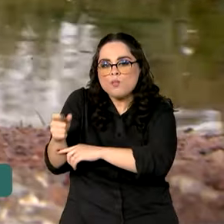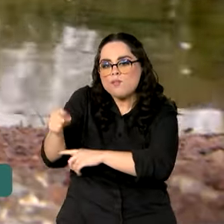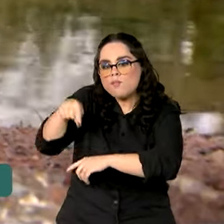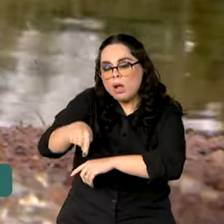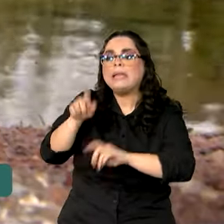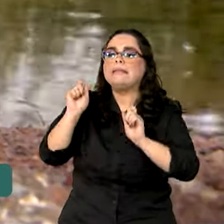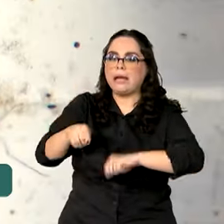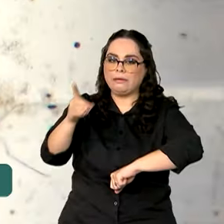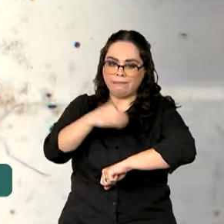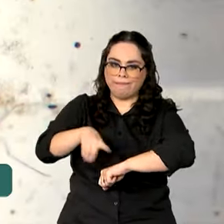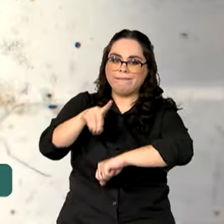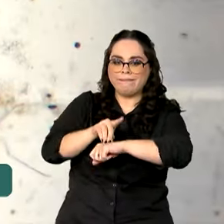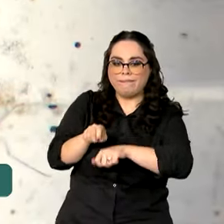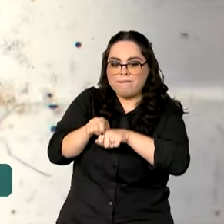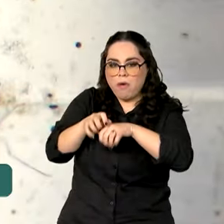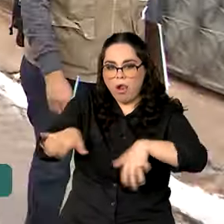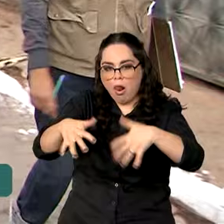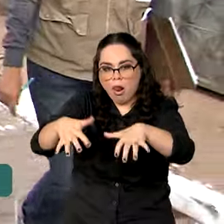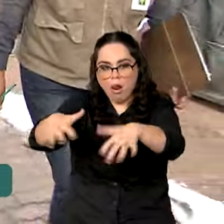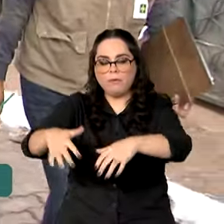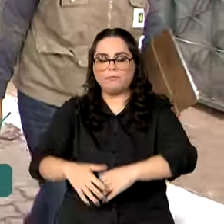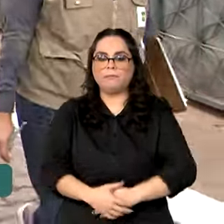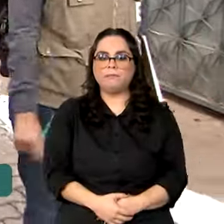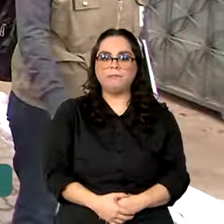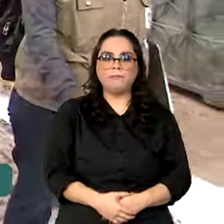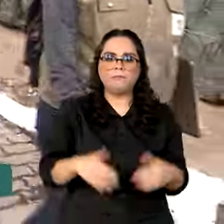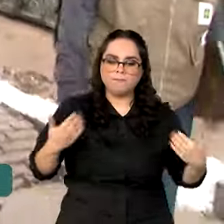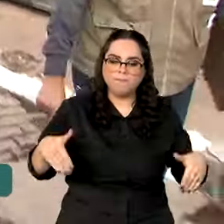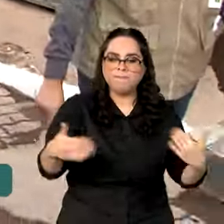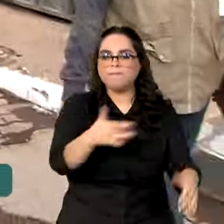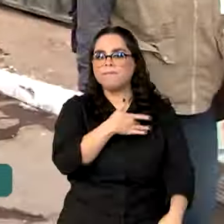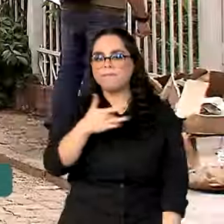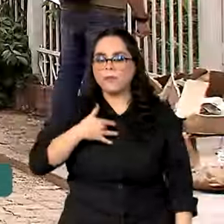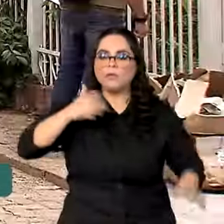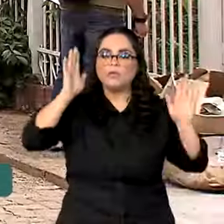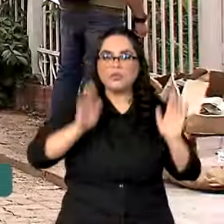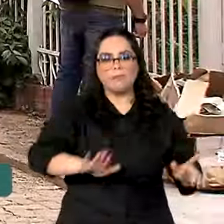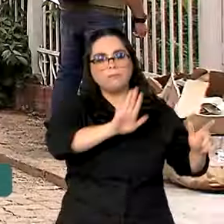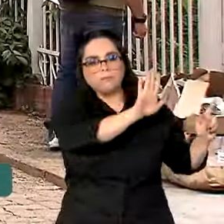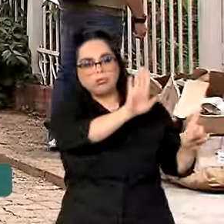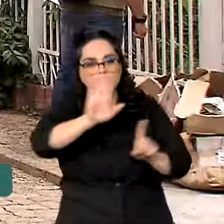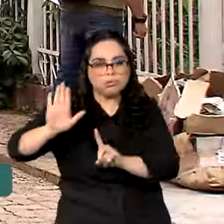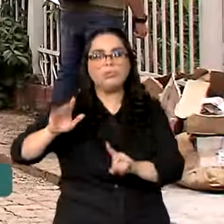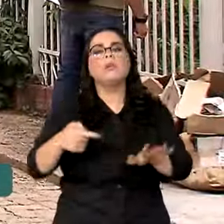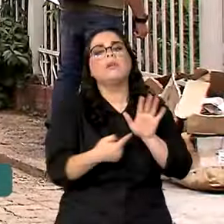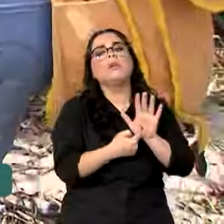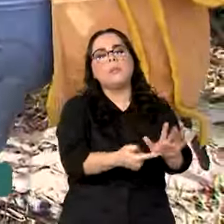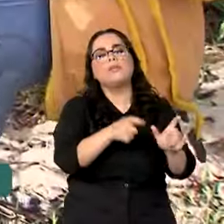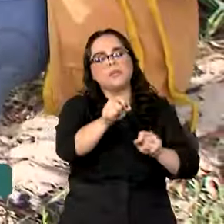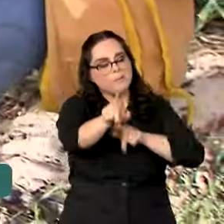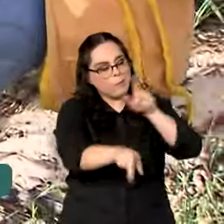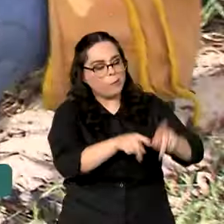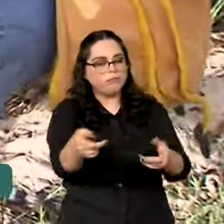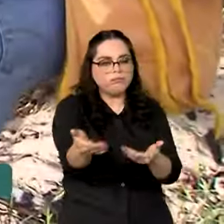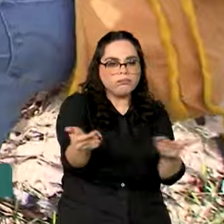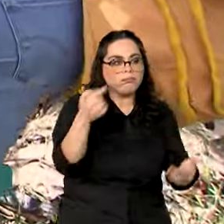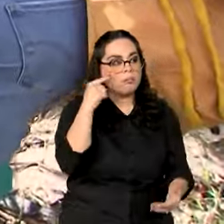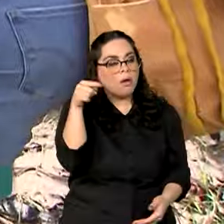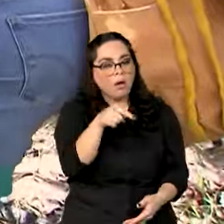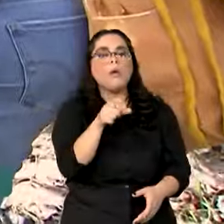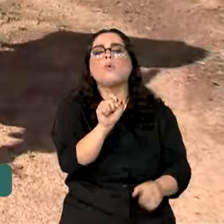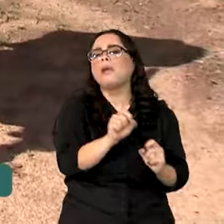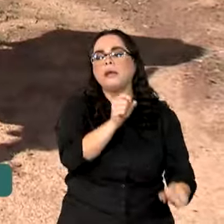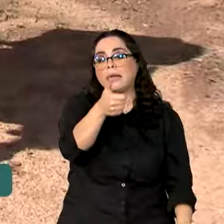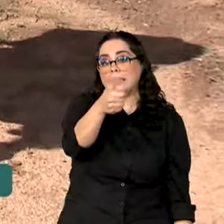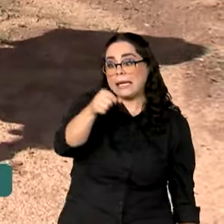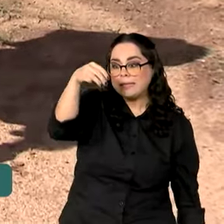servir de criadouro para o mosquito. O Ministério da Saúde lançou uma campanha para mobilizar a população a dedicar pelo menos